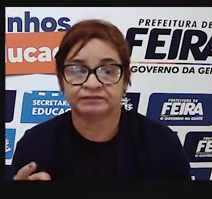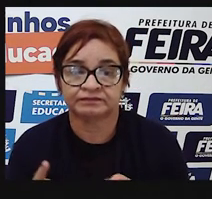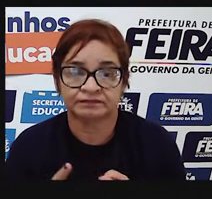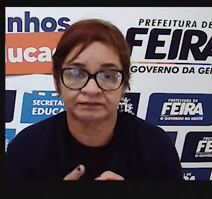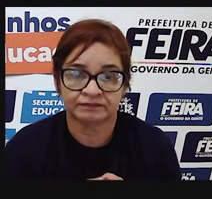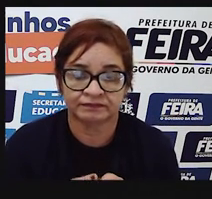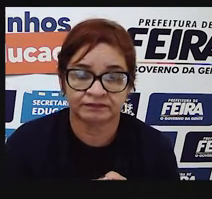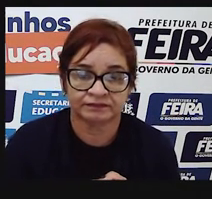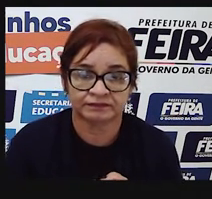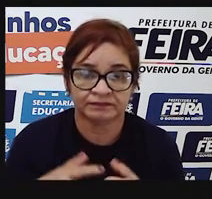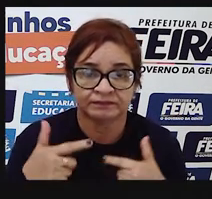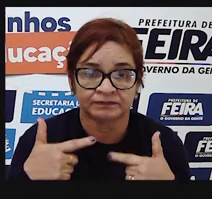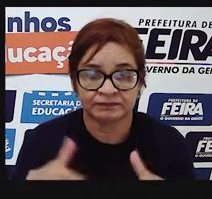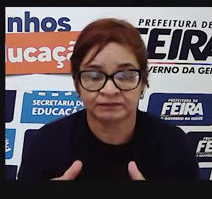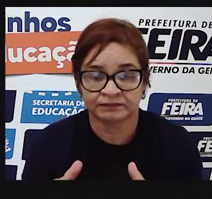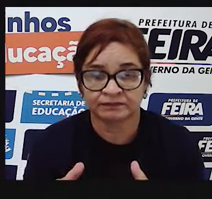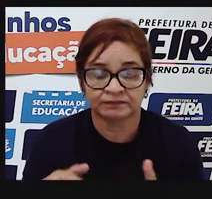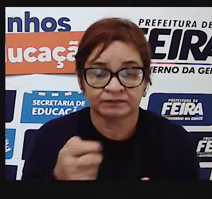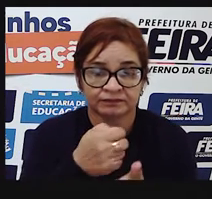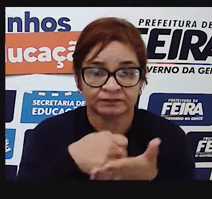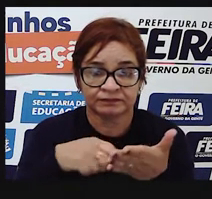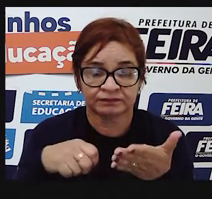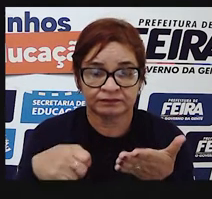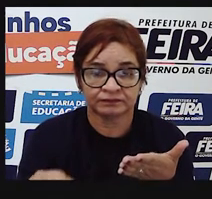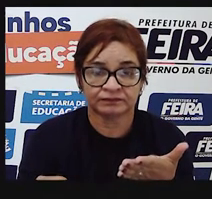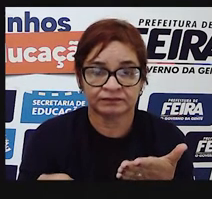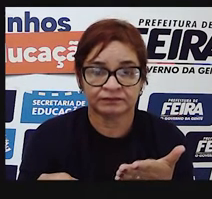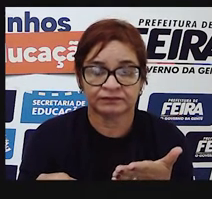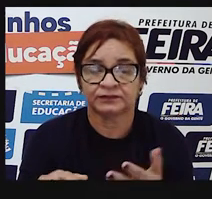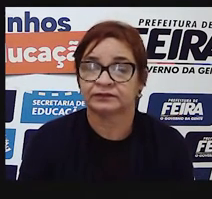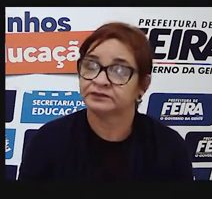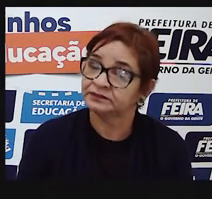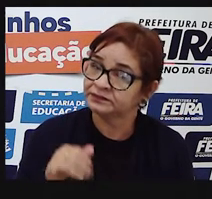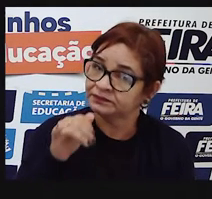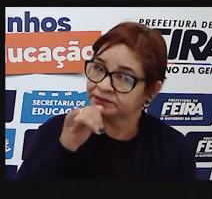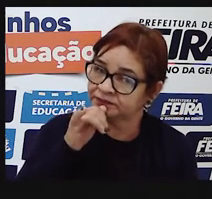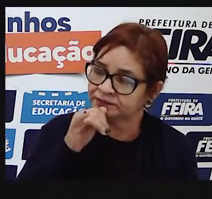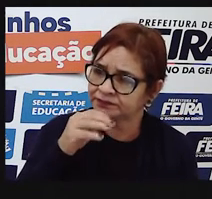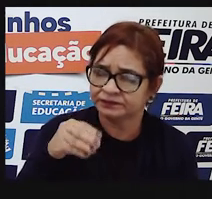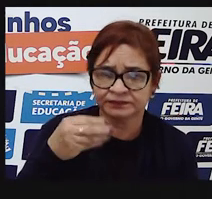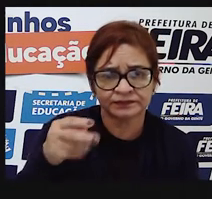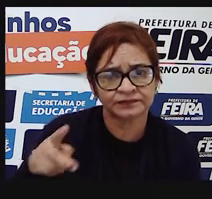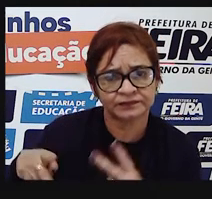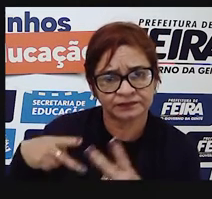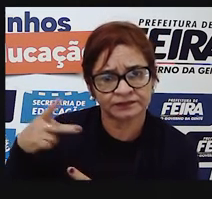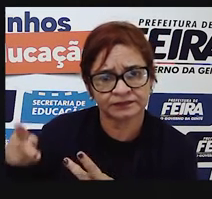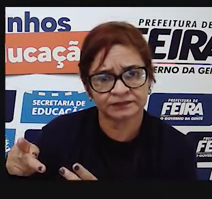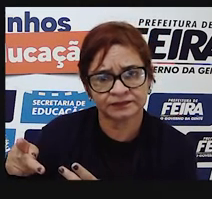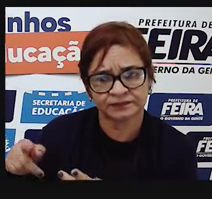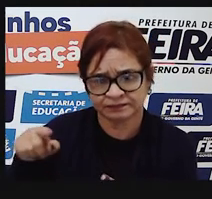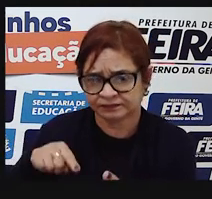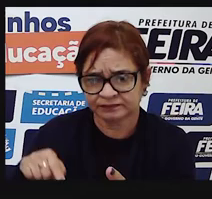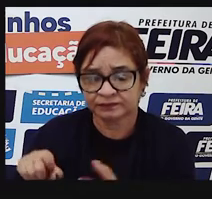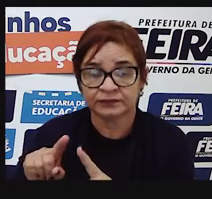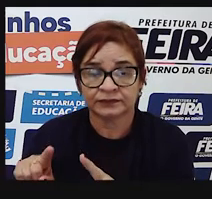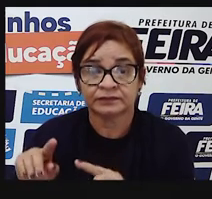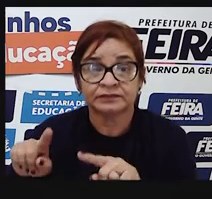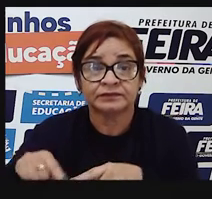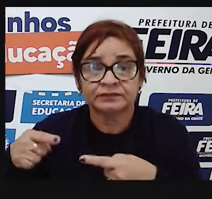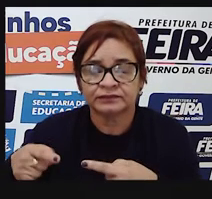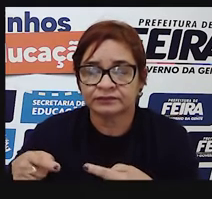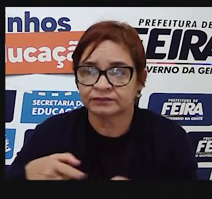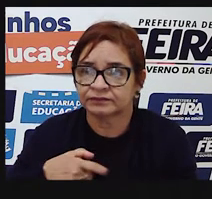escrita. Na fala não existe pontuação, existe o tom de voz que a gente muda quando estamos falando.